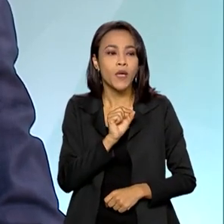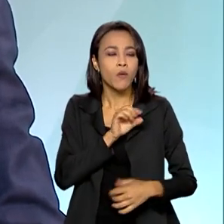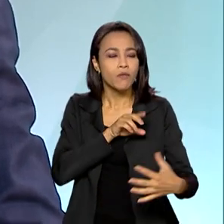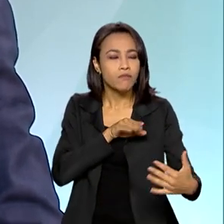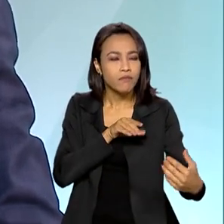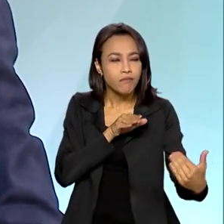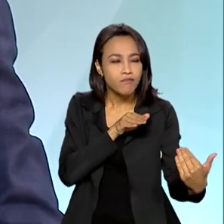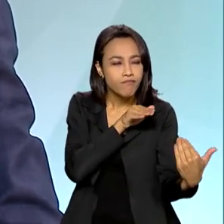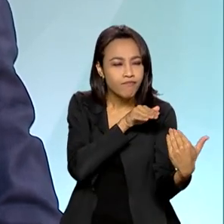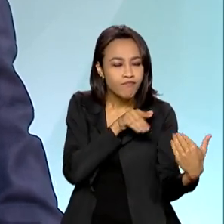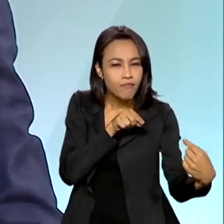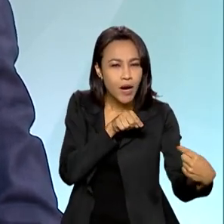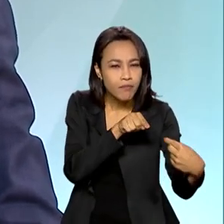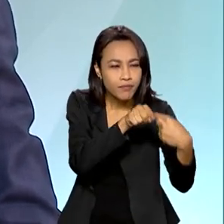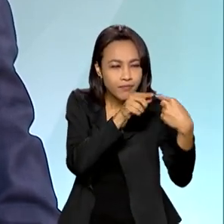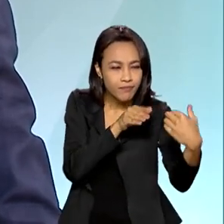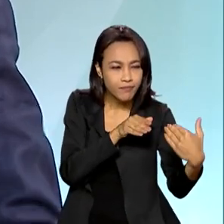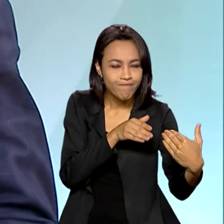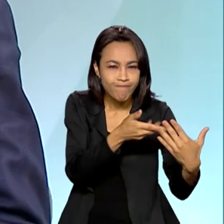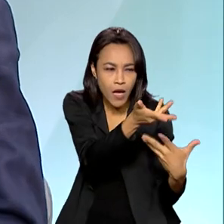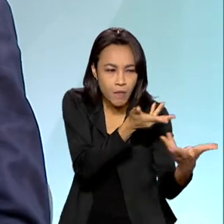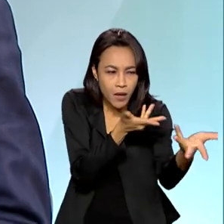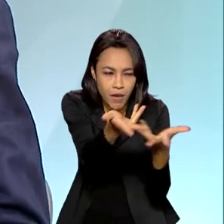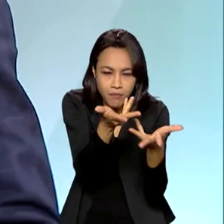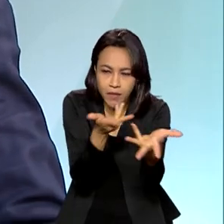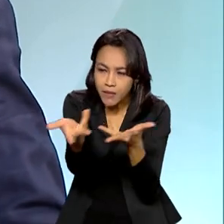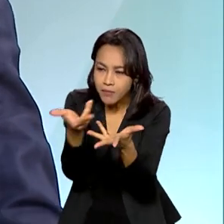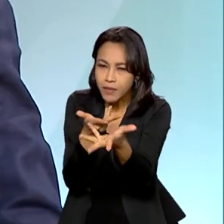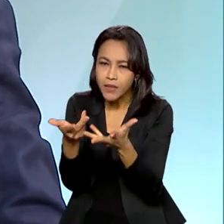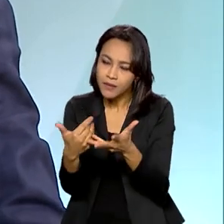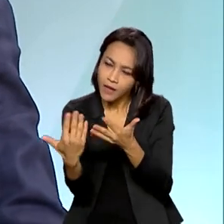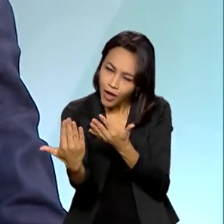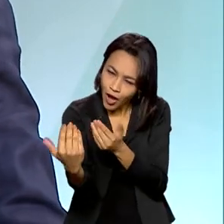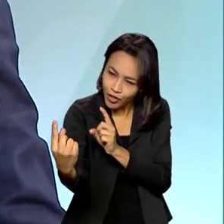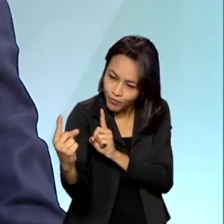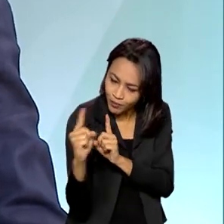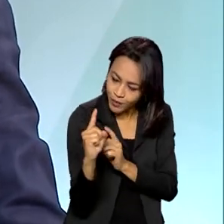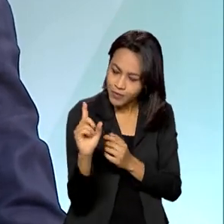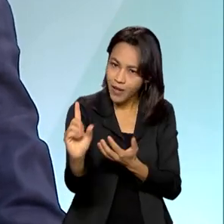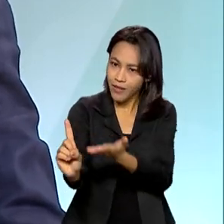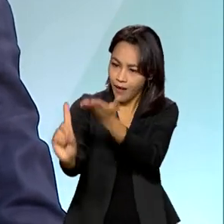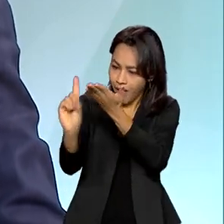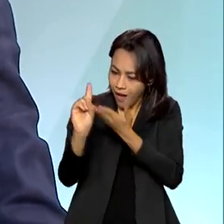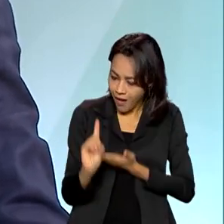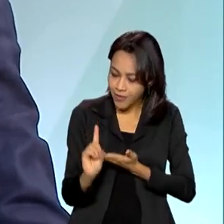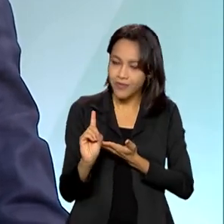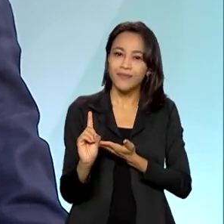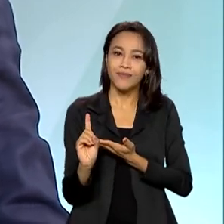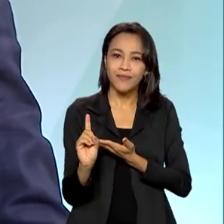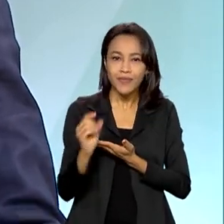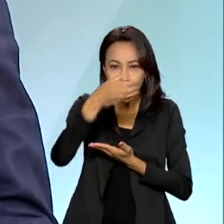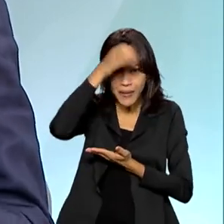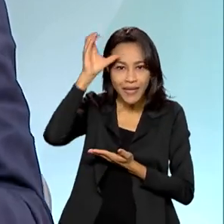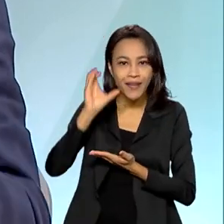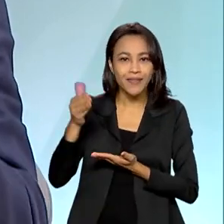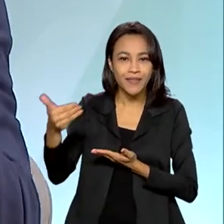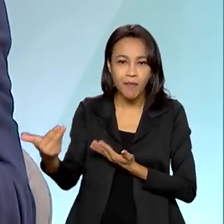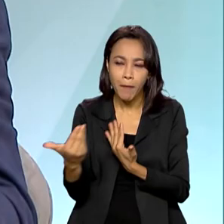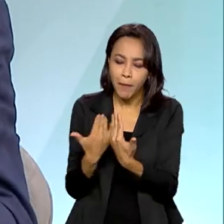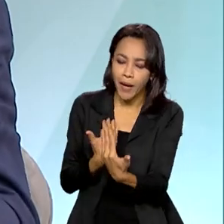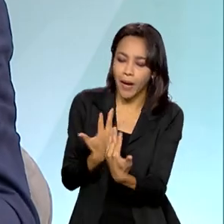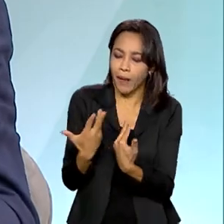mais próximos, do possível. A palavra proximidade é muito importante no nosso meio. Então, mantermos